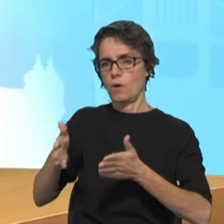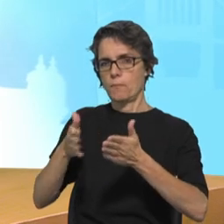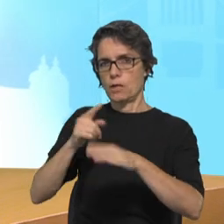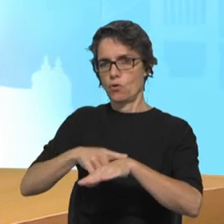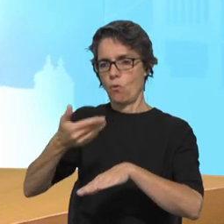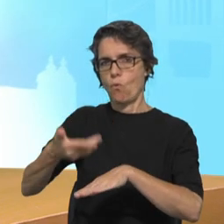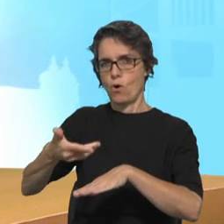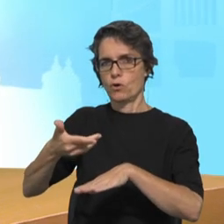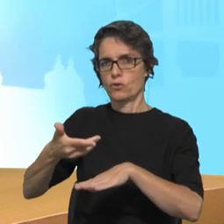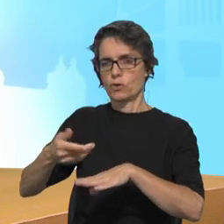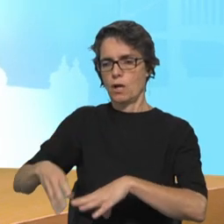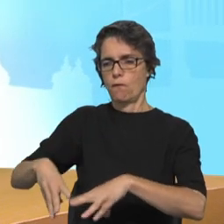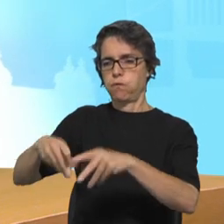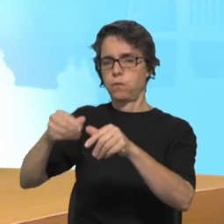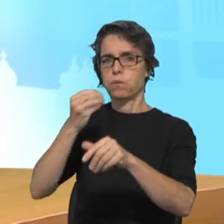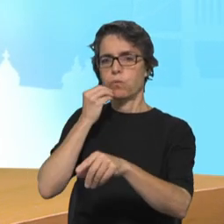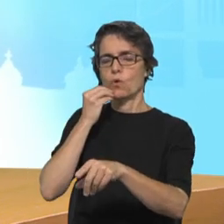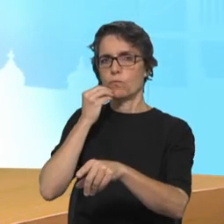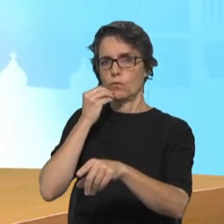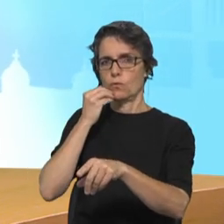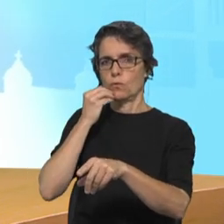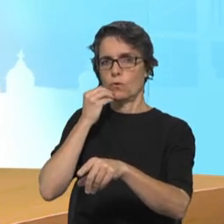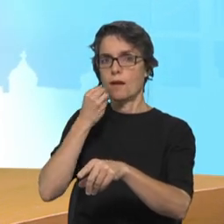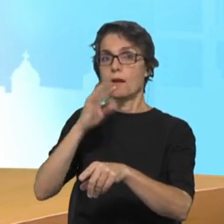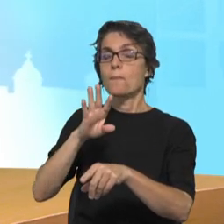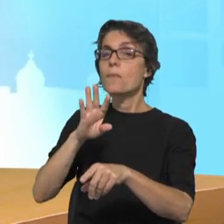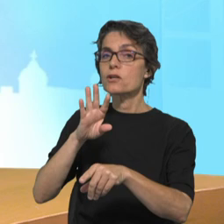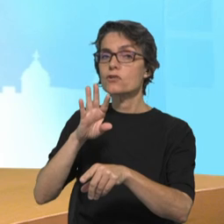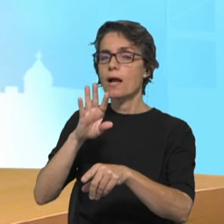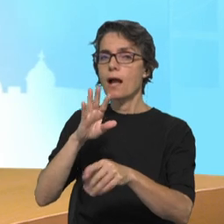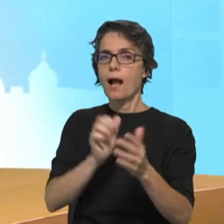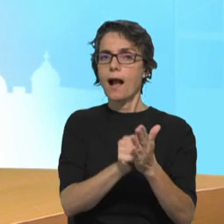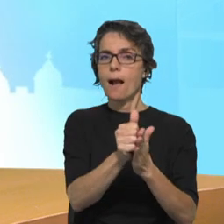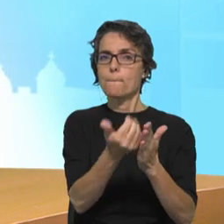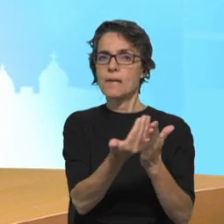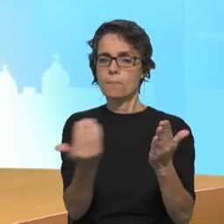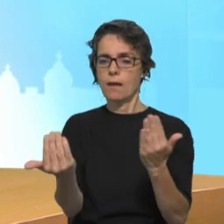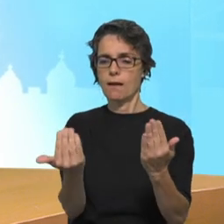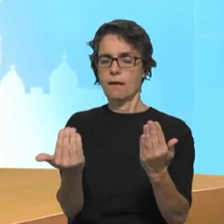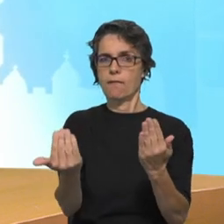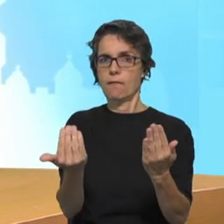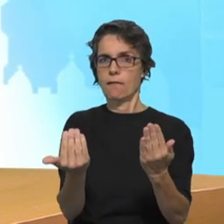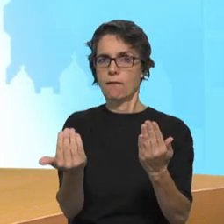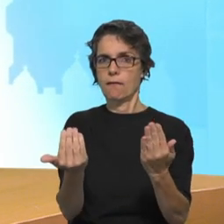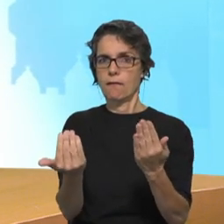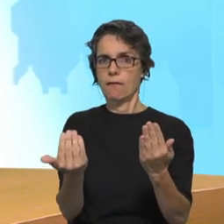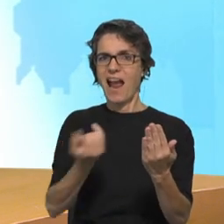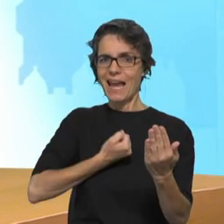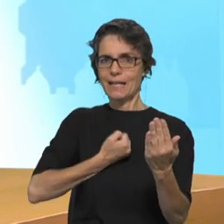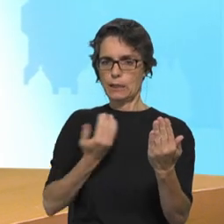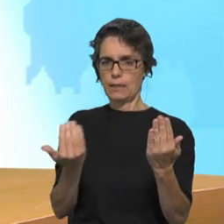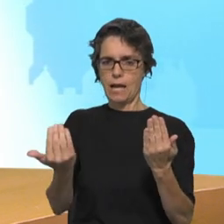Mas é evidente o quanto os sinais dos tempos, as biografias concretas de cada um, dão também